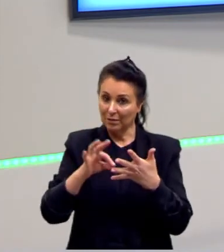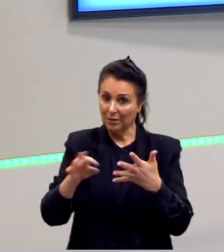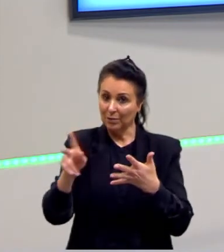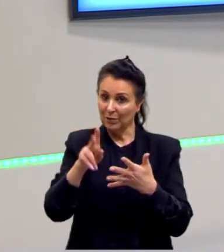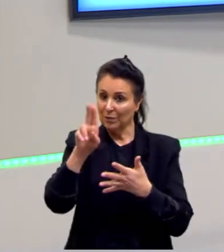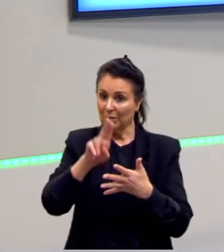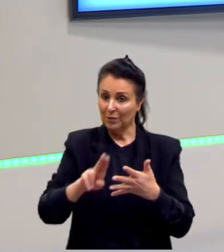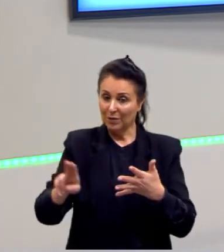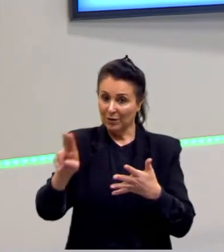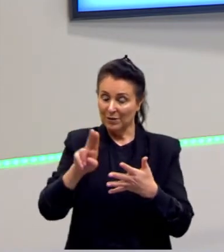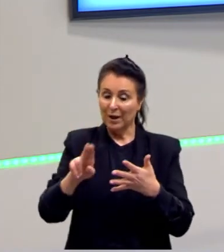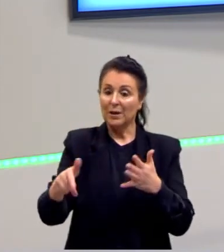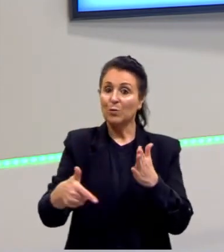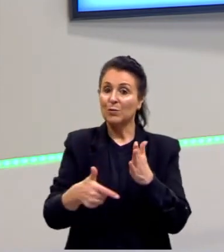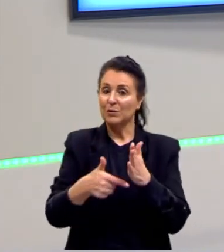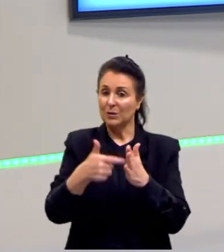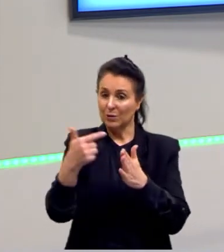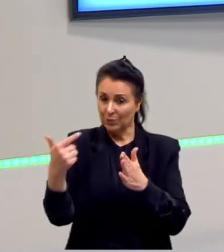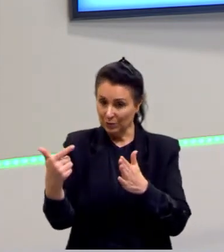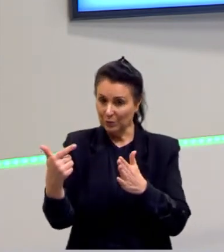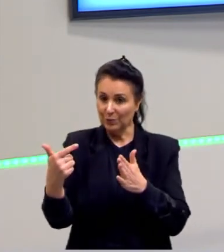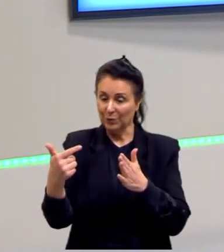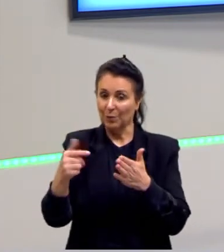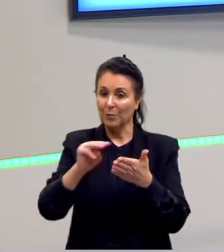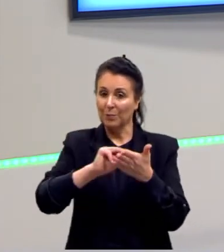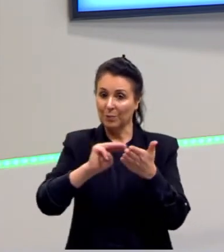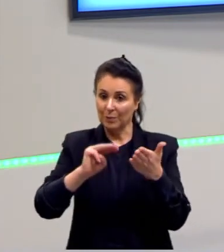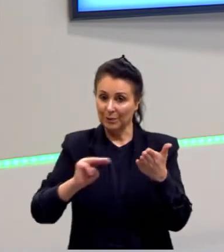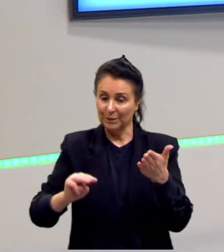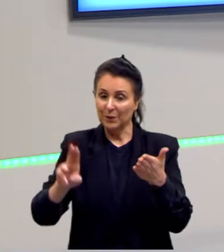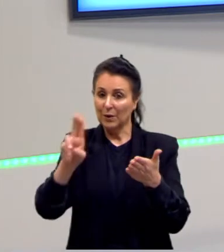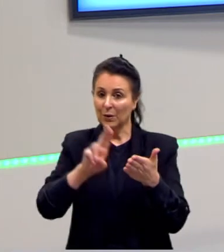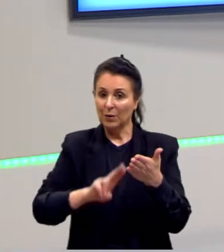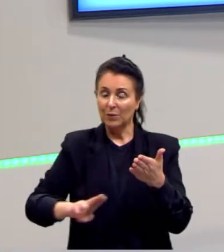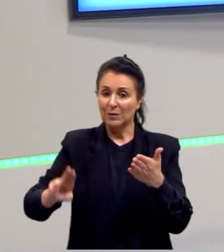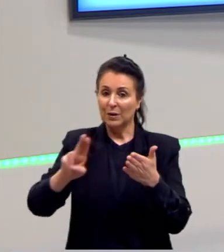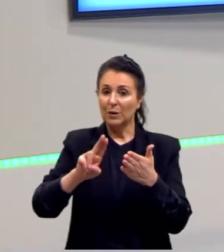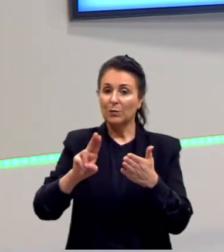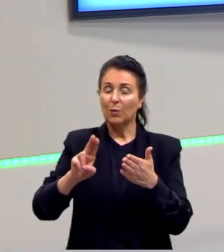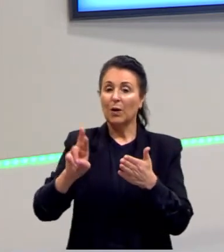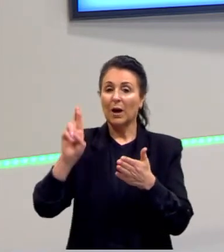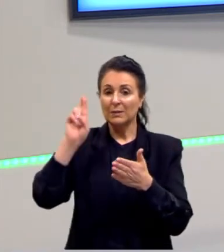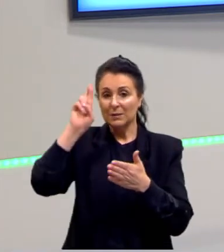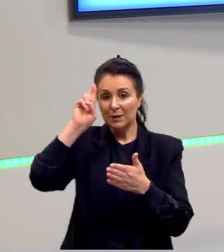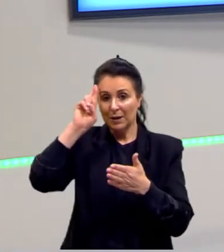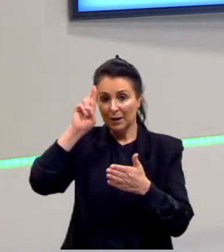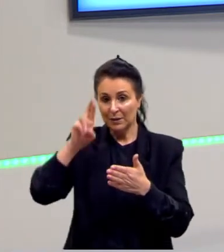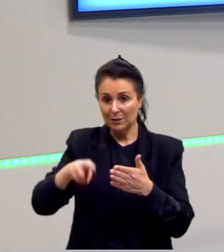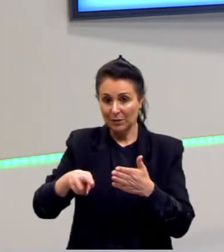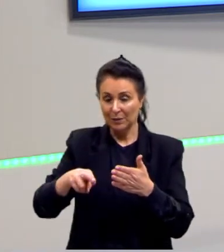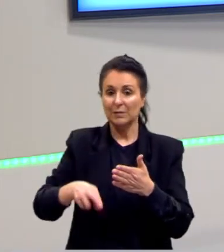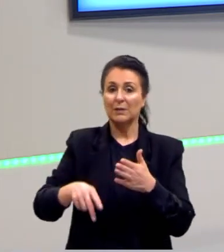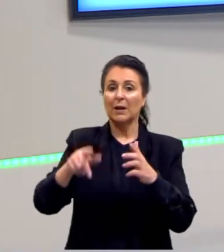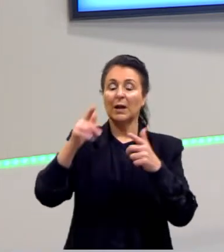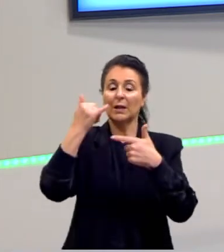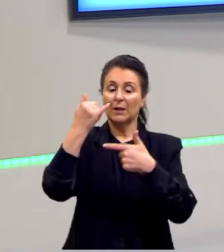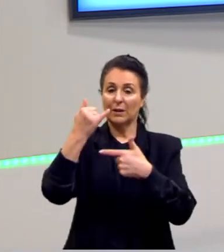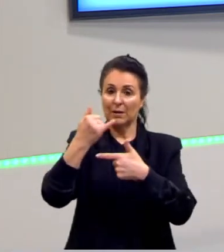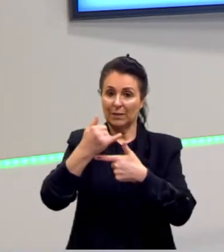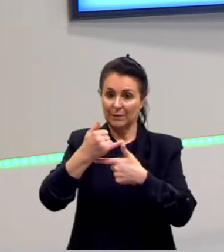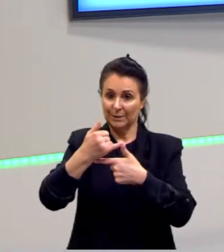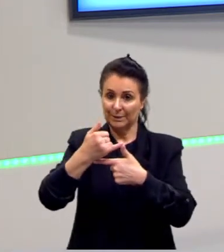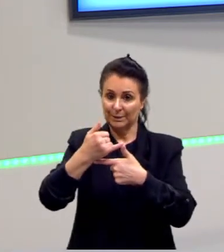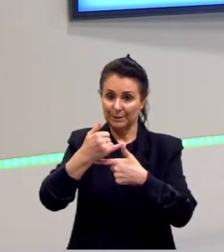e eu trago como um segundo método de resolução, é utilizando as razões trigonométricas. Então, na nossa figura,